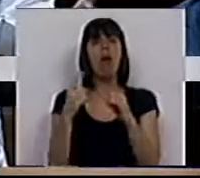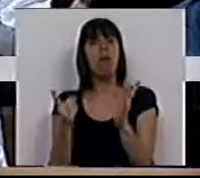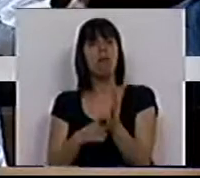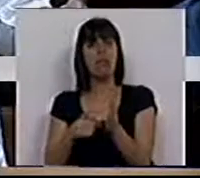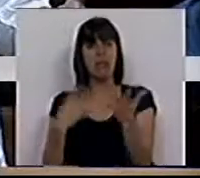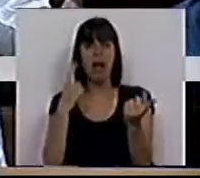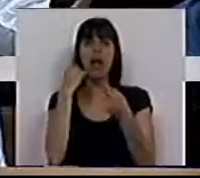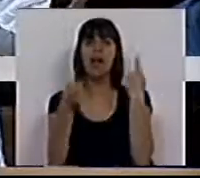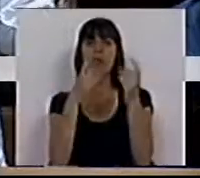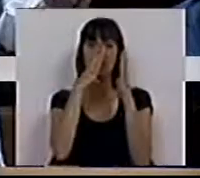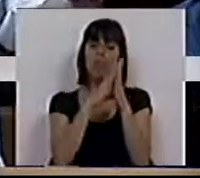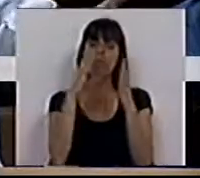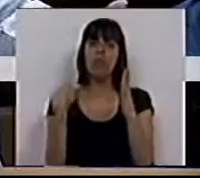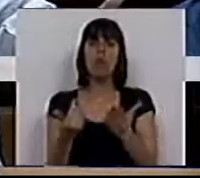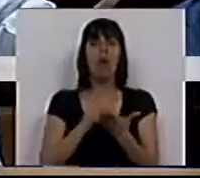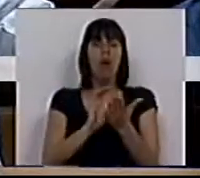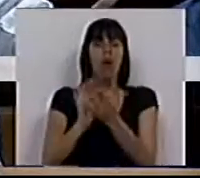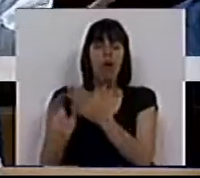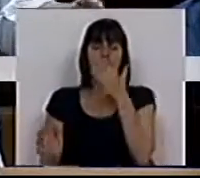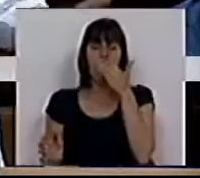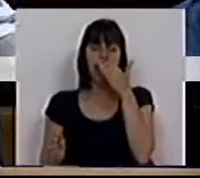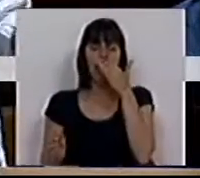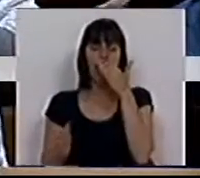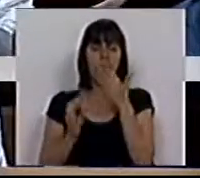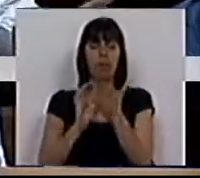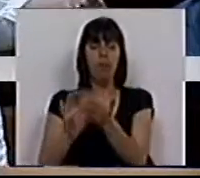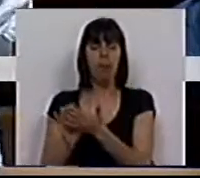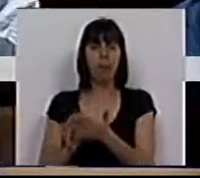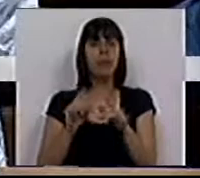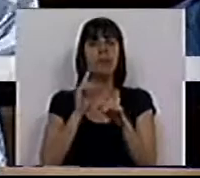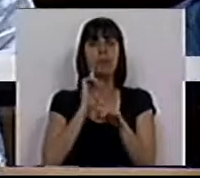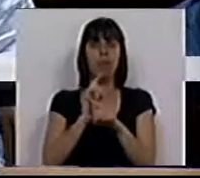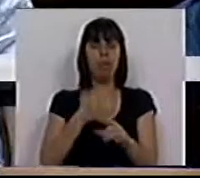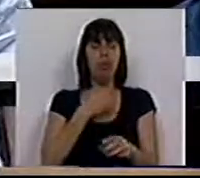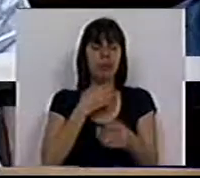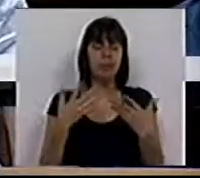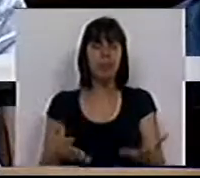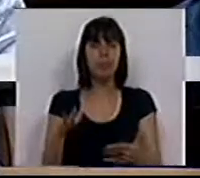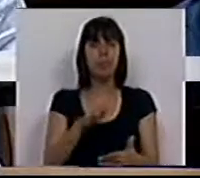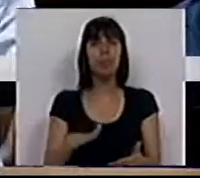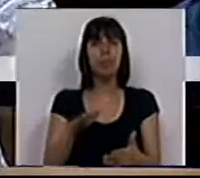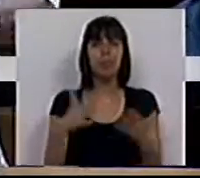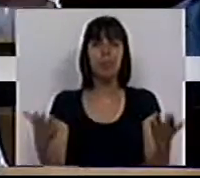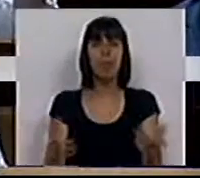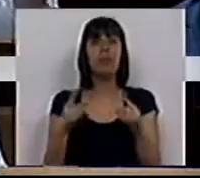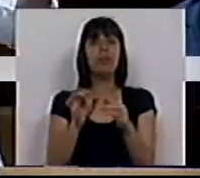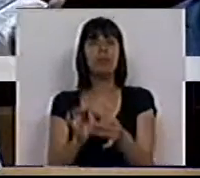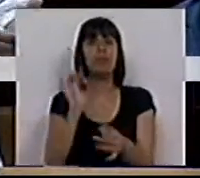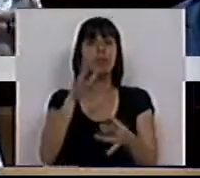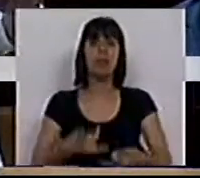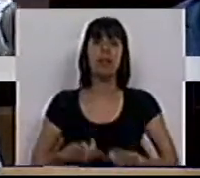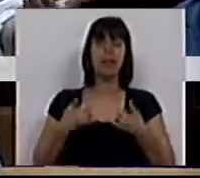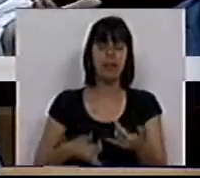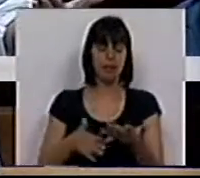necessidade de rever o modelo de financiamento, que é o modelo gasto em crise no atual contexto, aos sinais